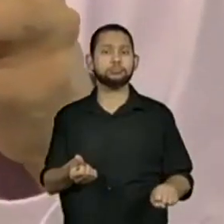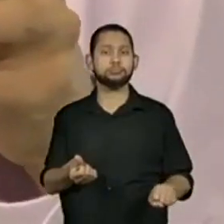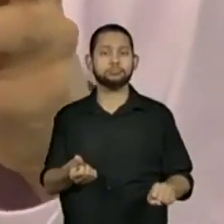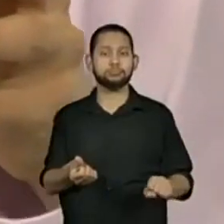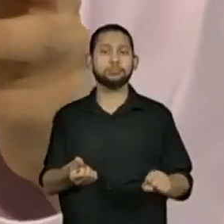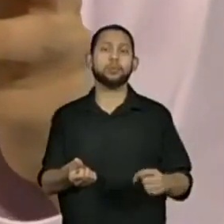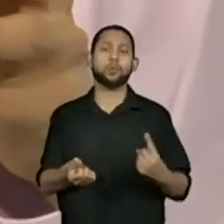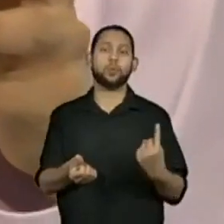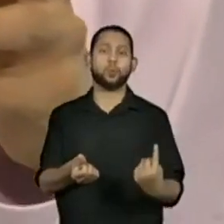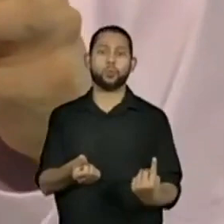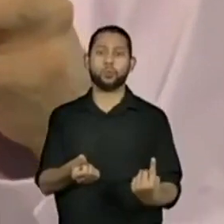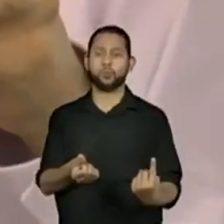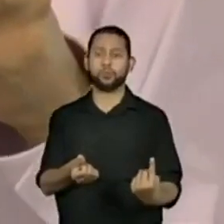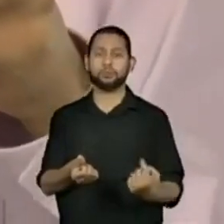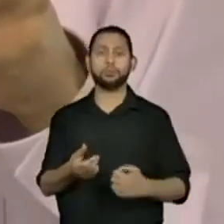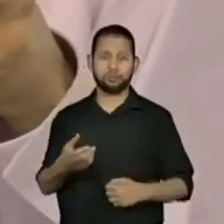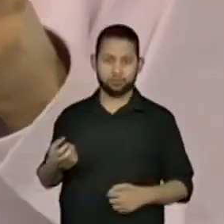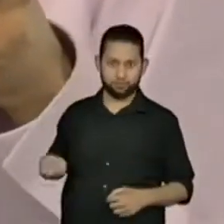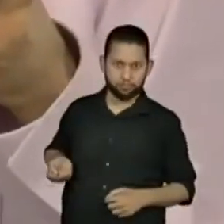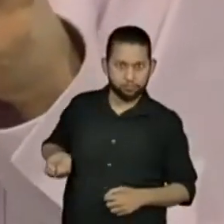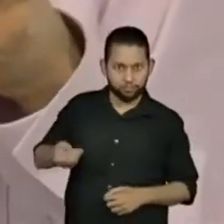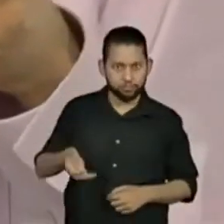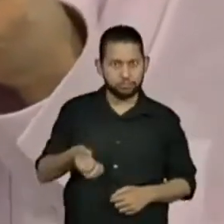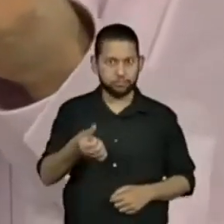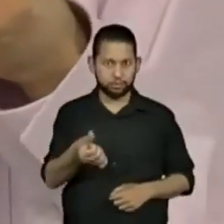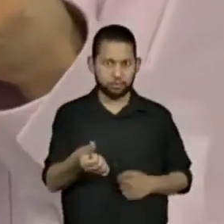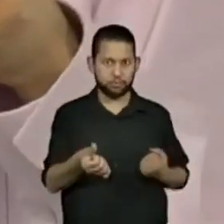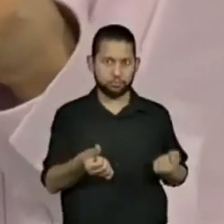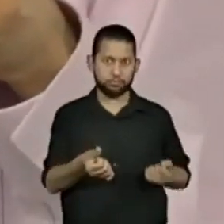1 estão apontando 1.